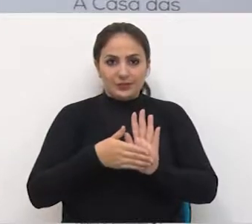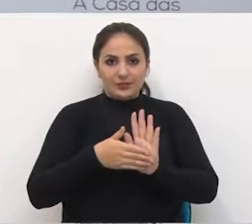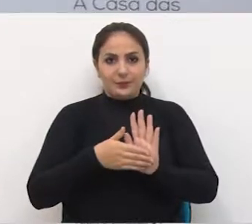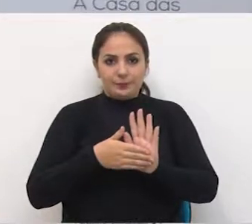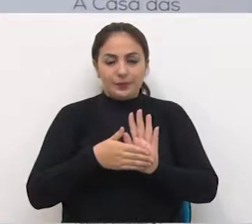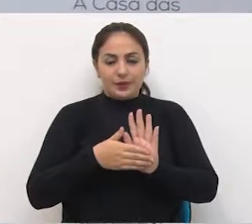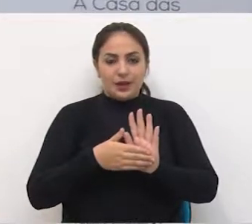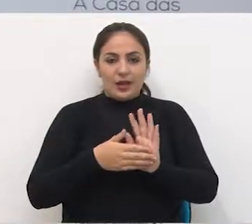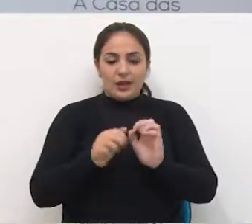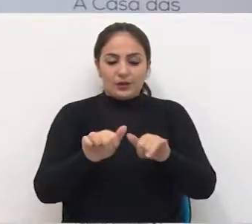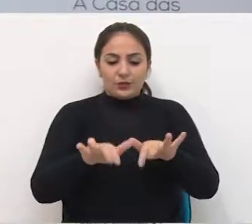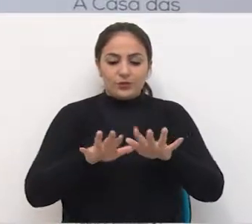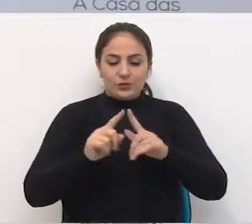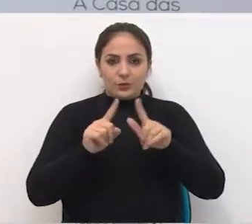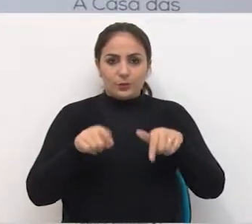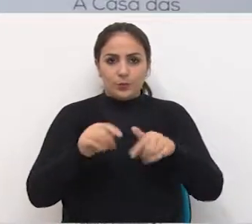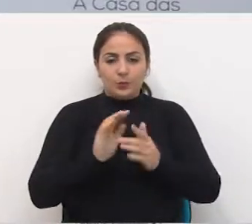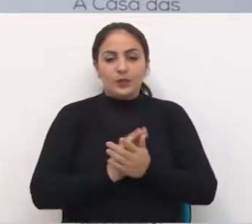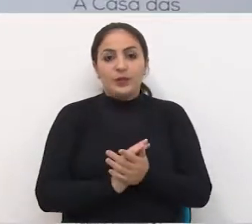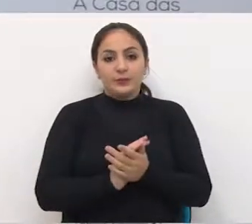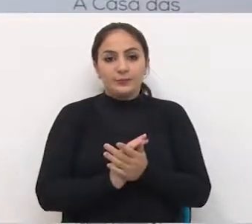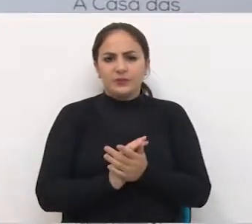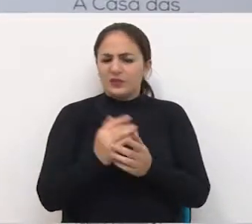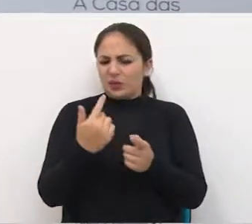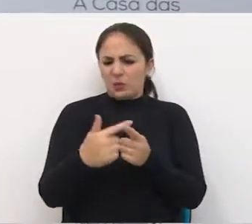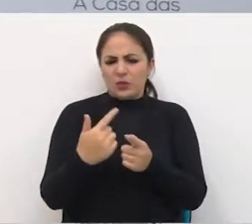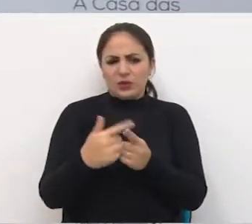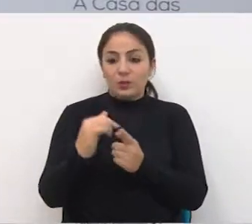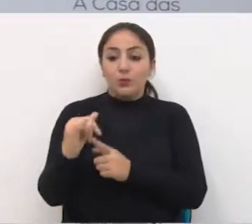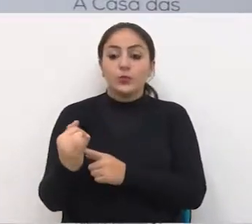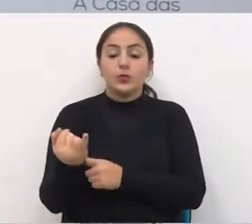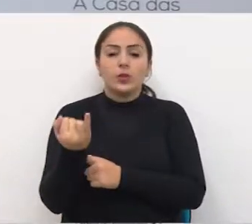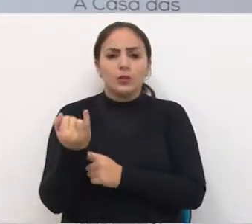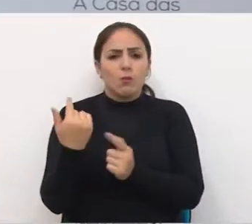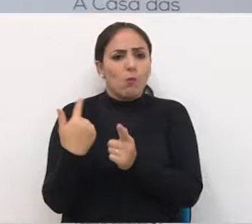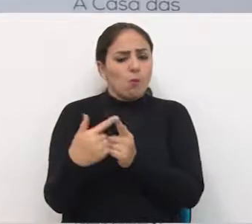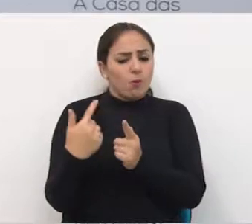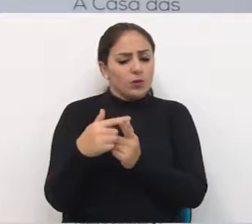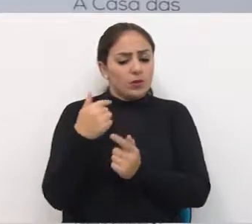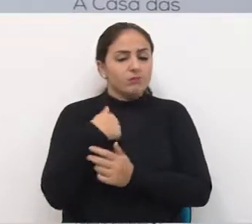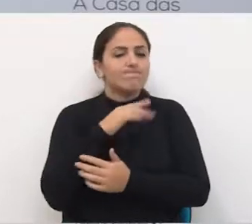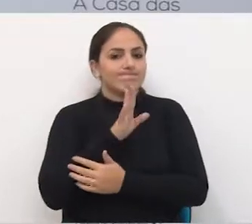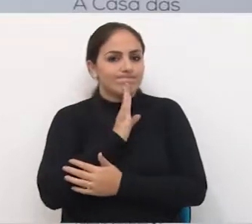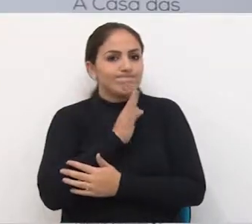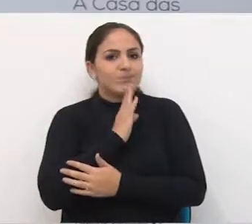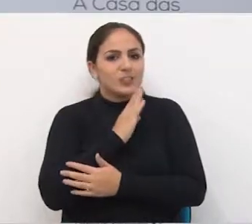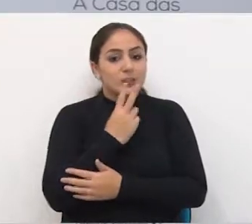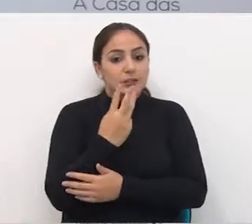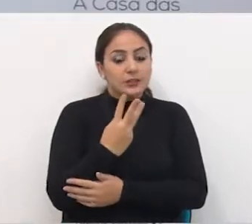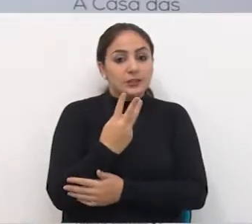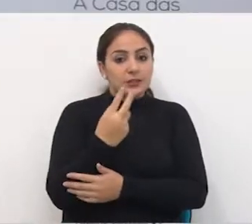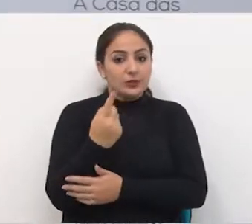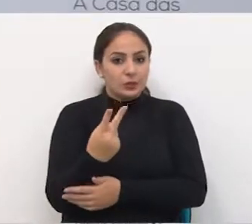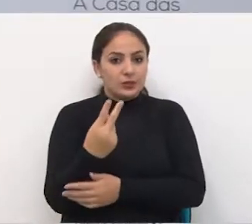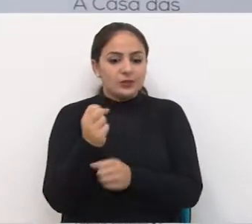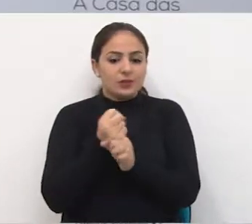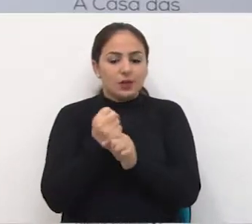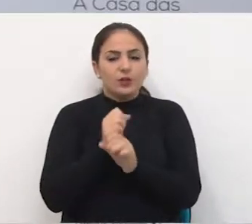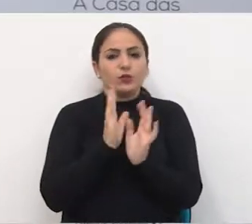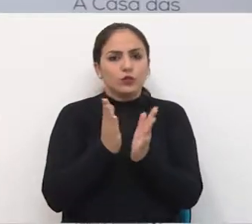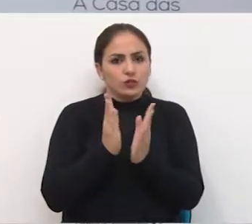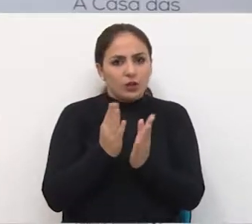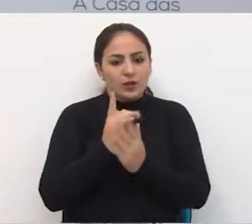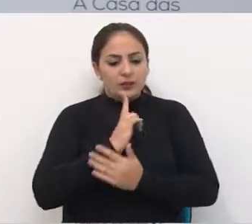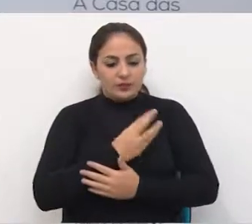maiores audiências que essa casa já teve, não foi por um oportunismo e sim porque a gente conhece. Nós temos já 32 anos de casa,